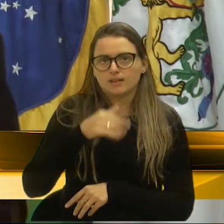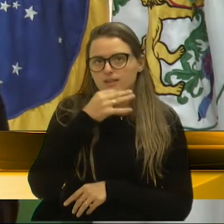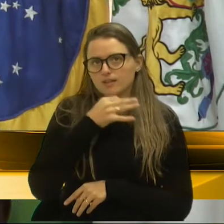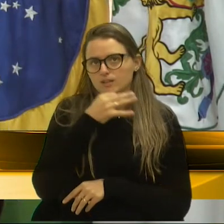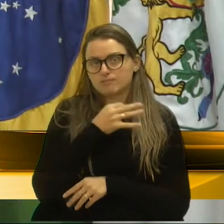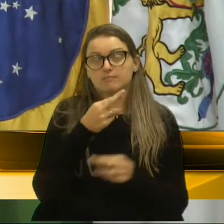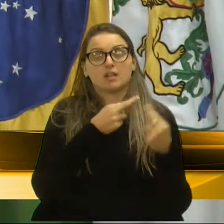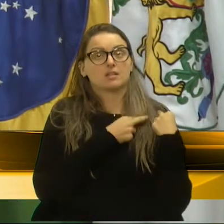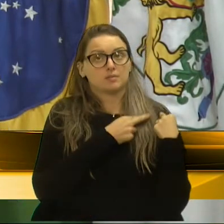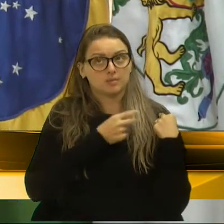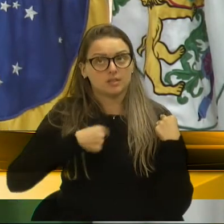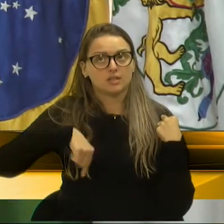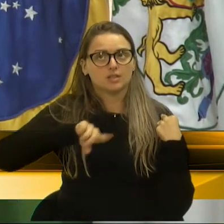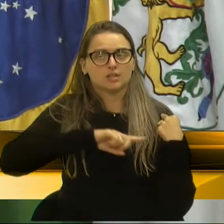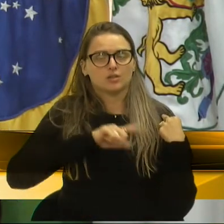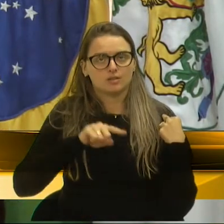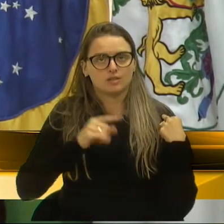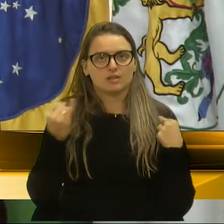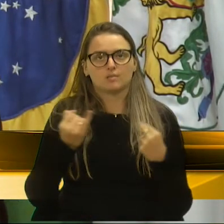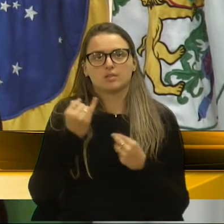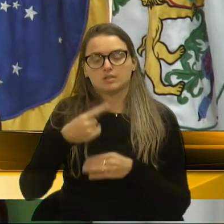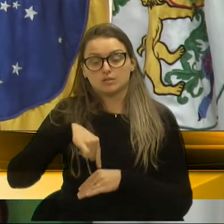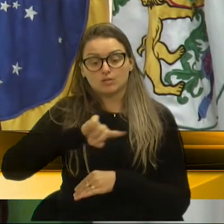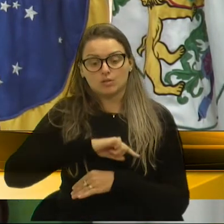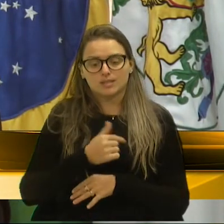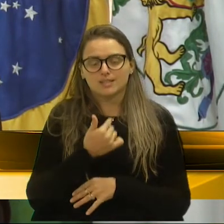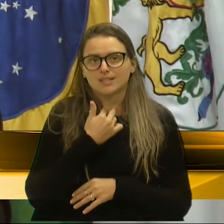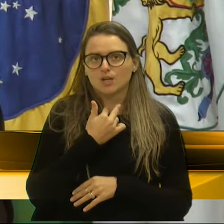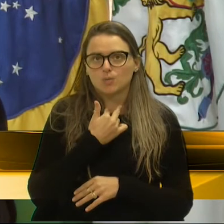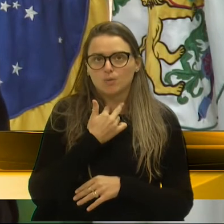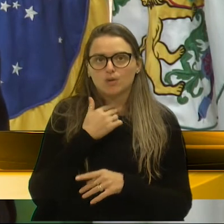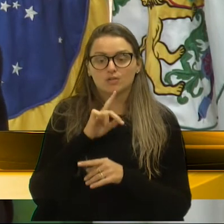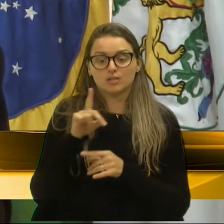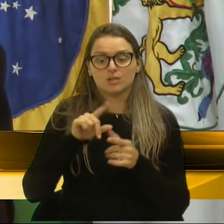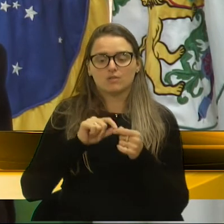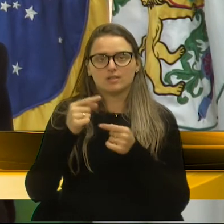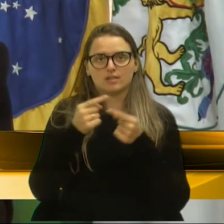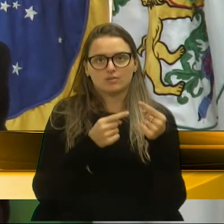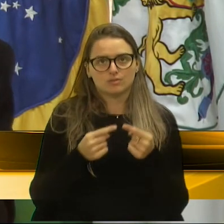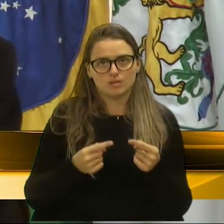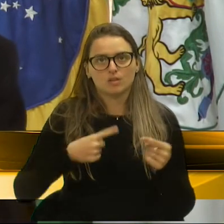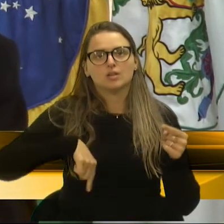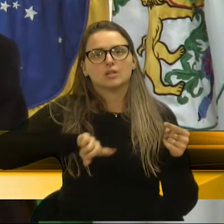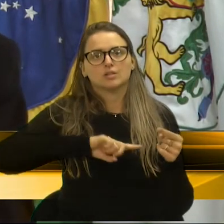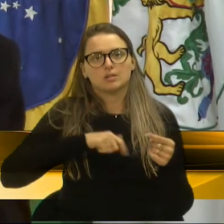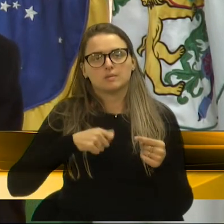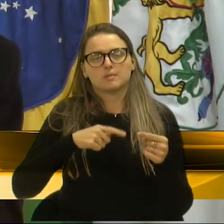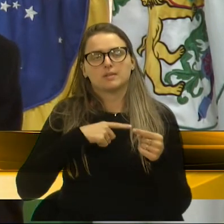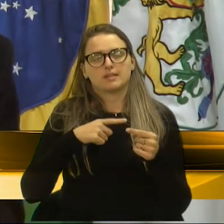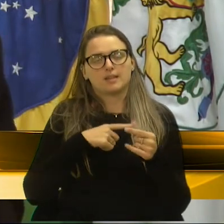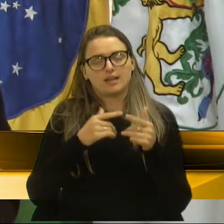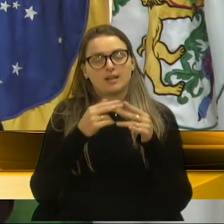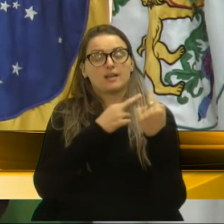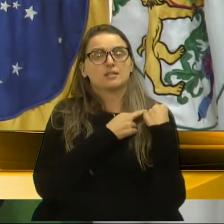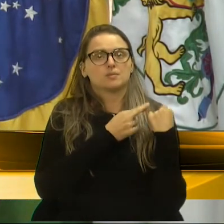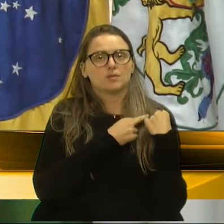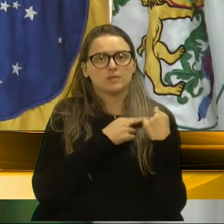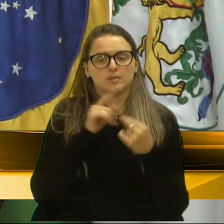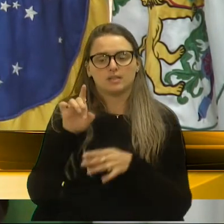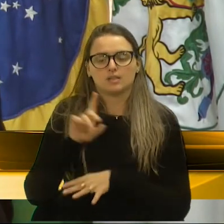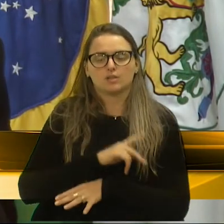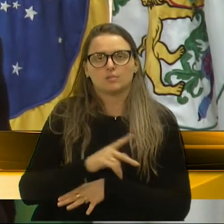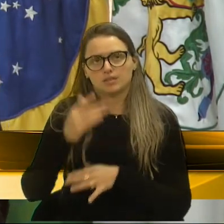responsabilidade nossa é muito grande. Nós não podemos fugir do debate. Temos que ter muita cautela com esse assunto. É isso, presidente.